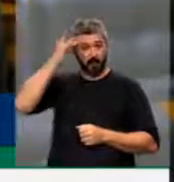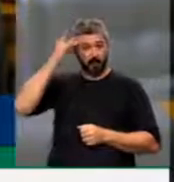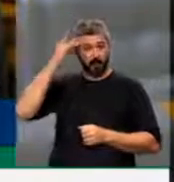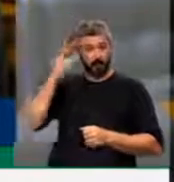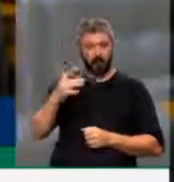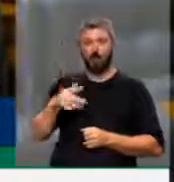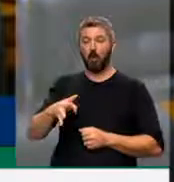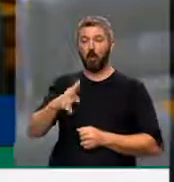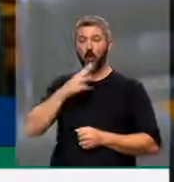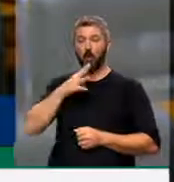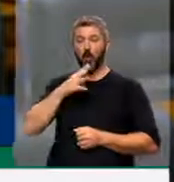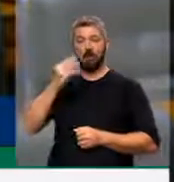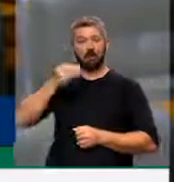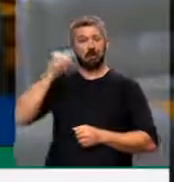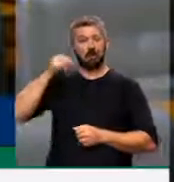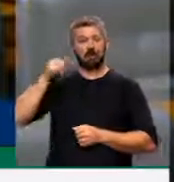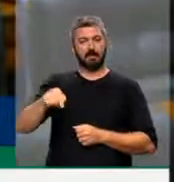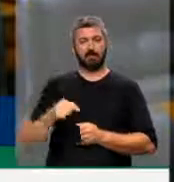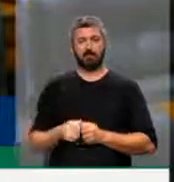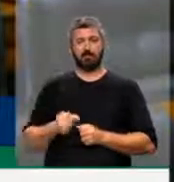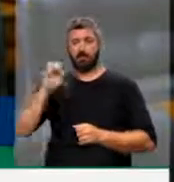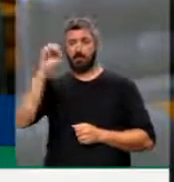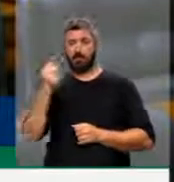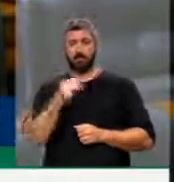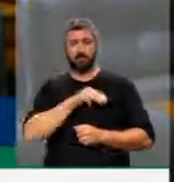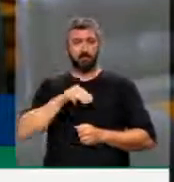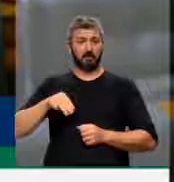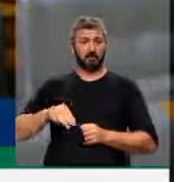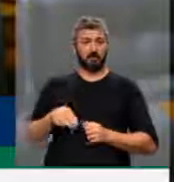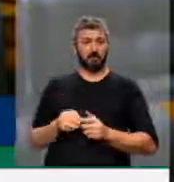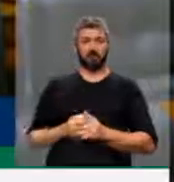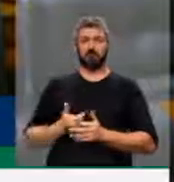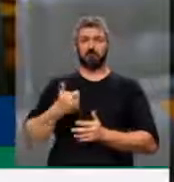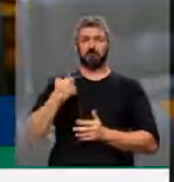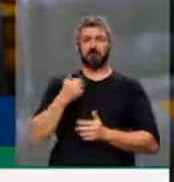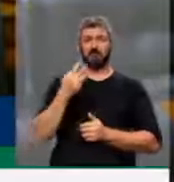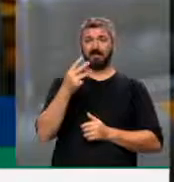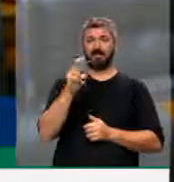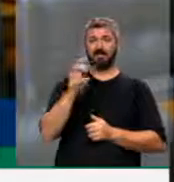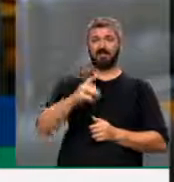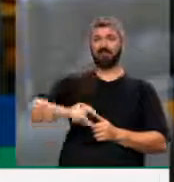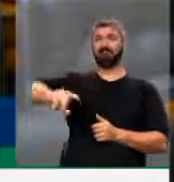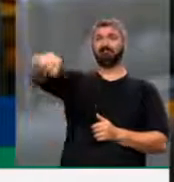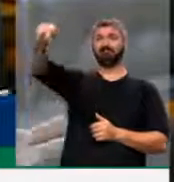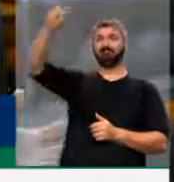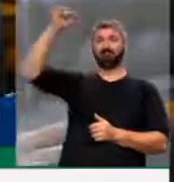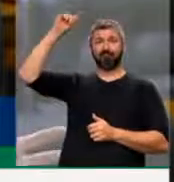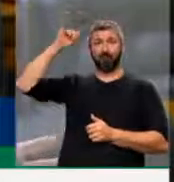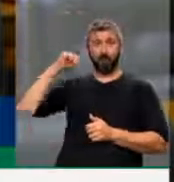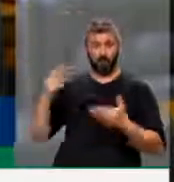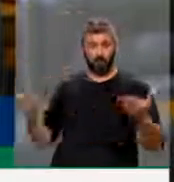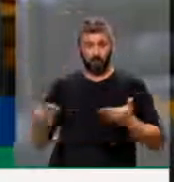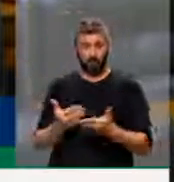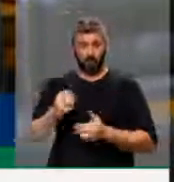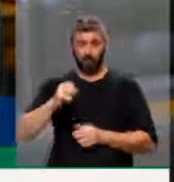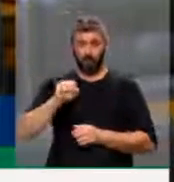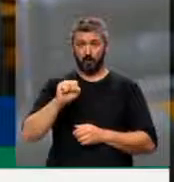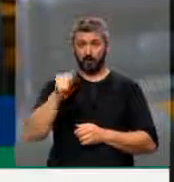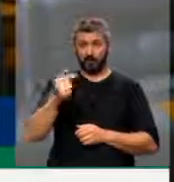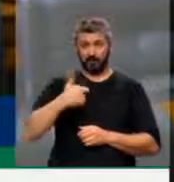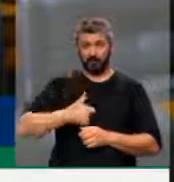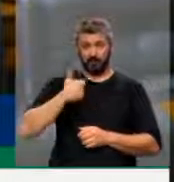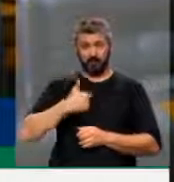entende do assunto. Ele foi ministro quando tinha 35 anos de idade. Hoje, aos 87,